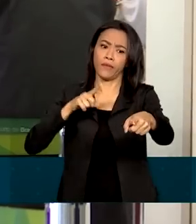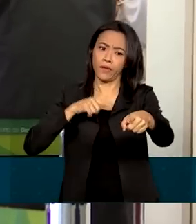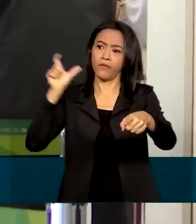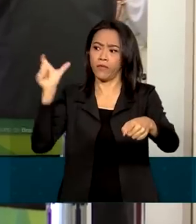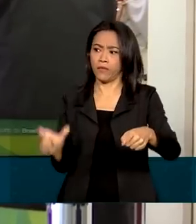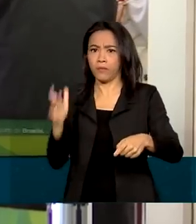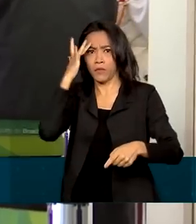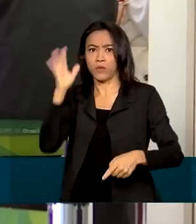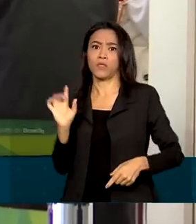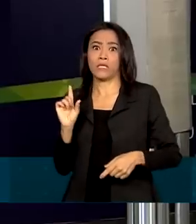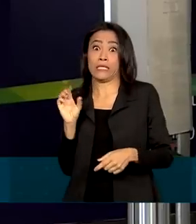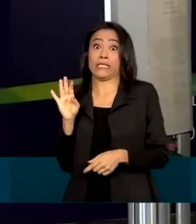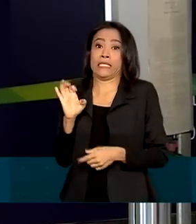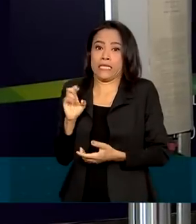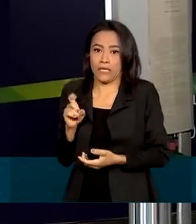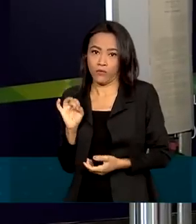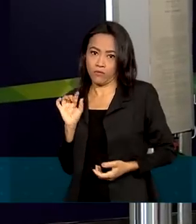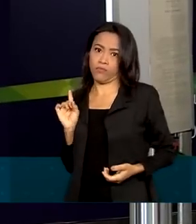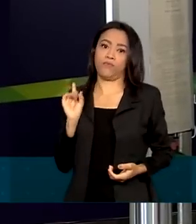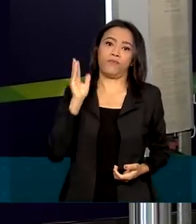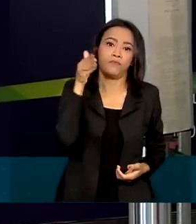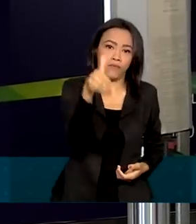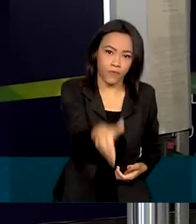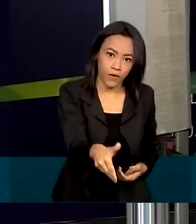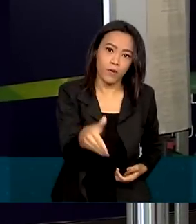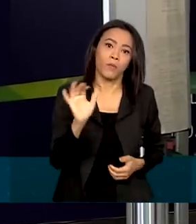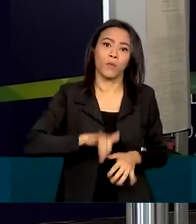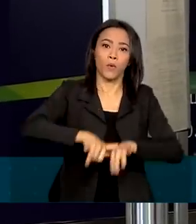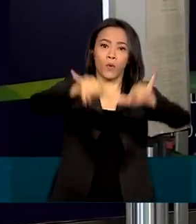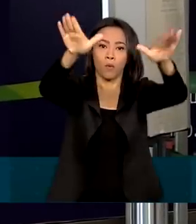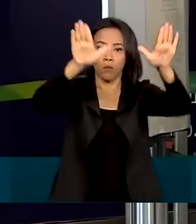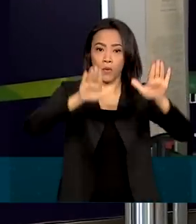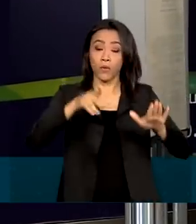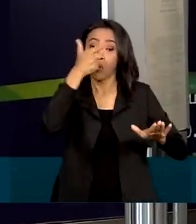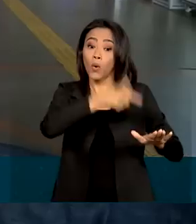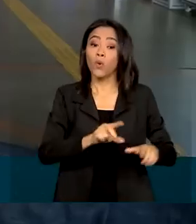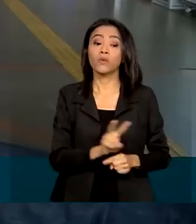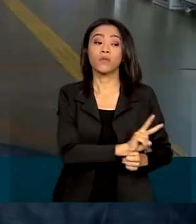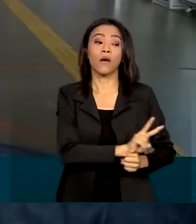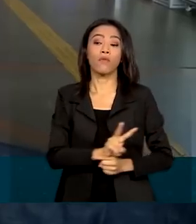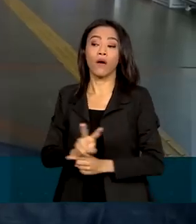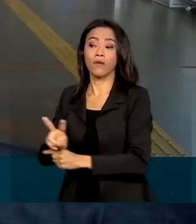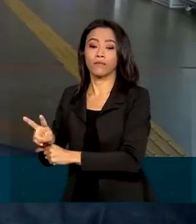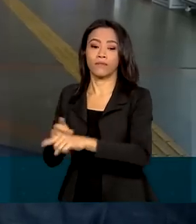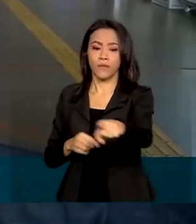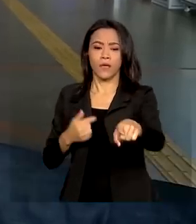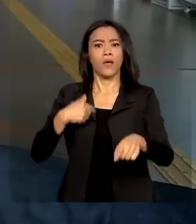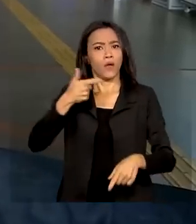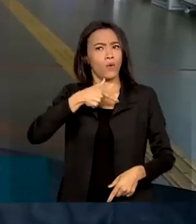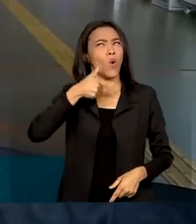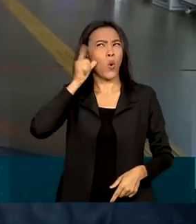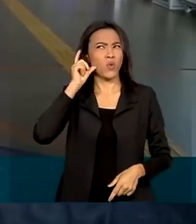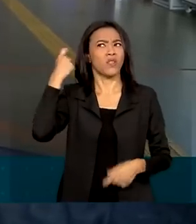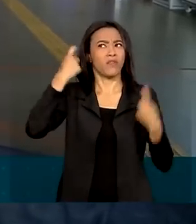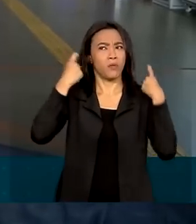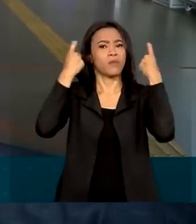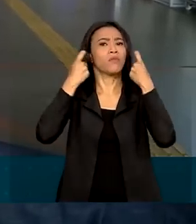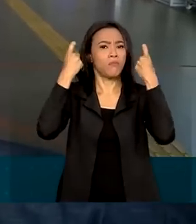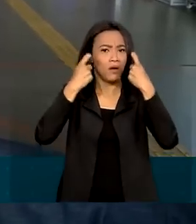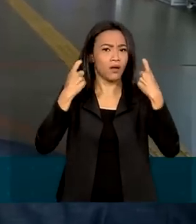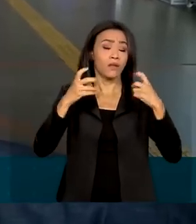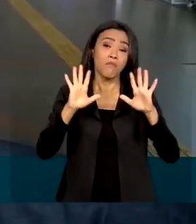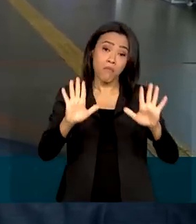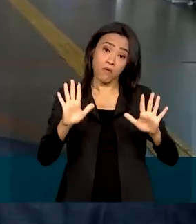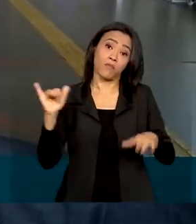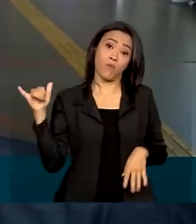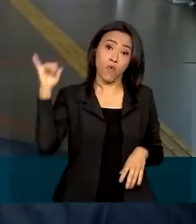casa bem mais cedo. Outros estavam monitorando a situação. Eu estou desde ontem bem preocupada, mas a princípio meu voo